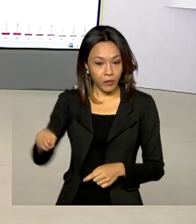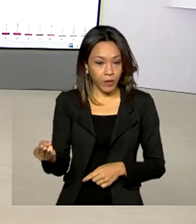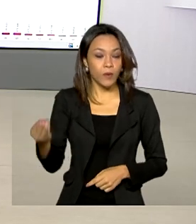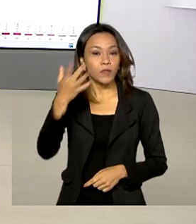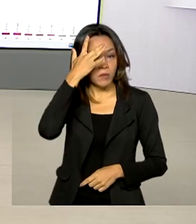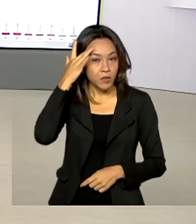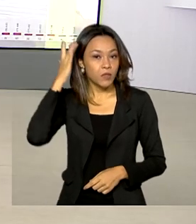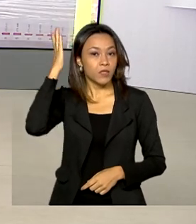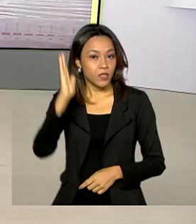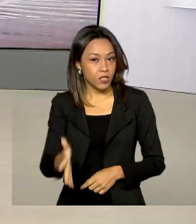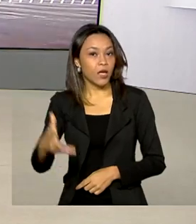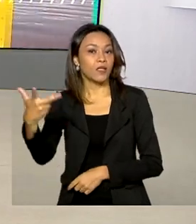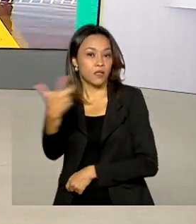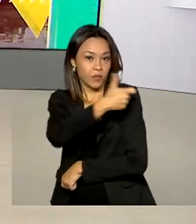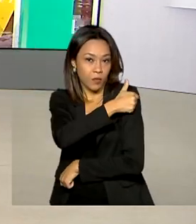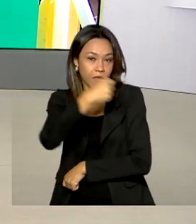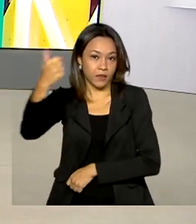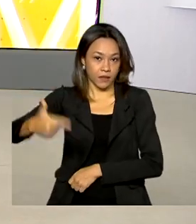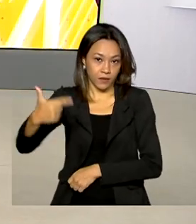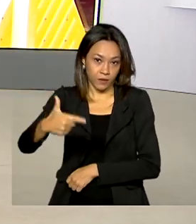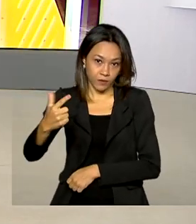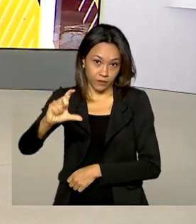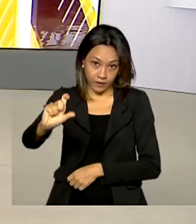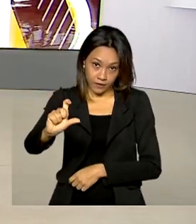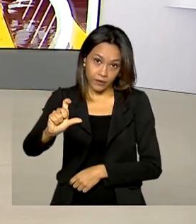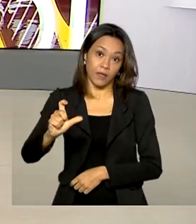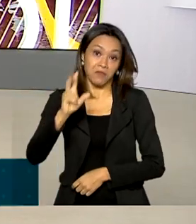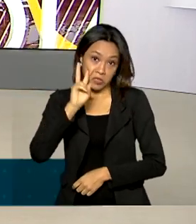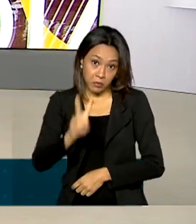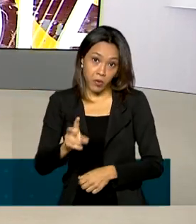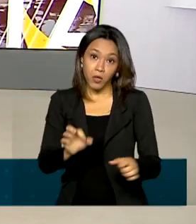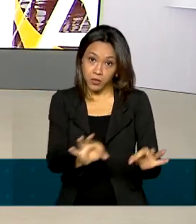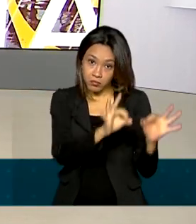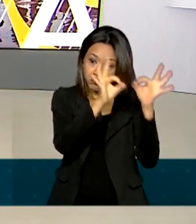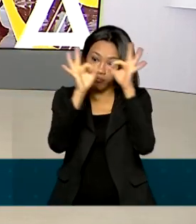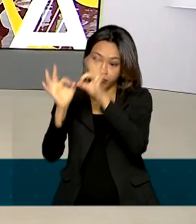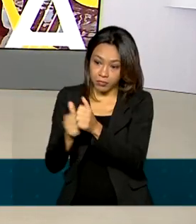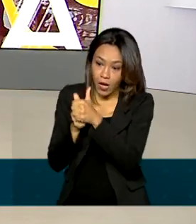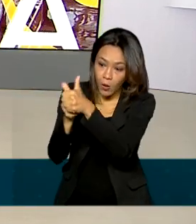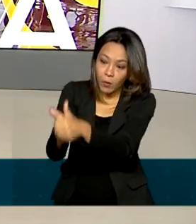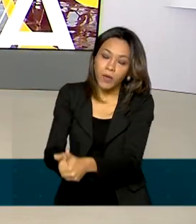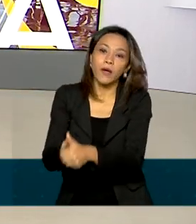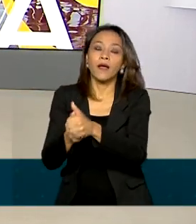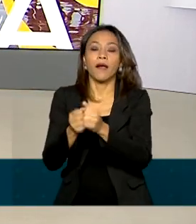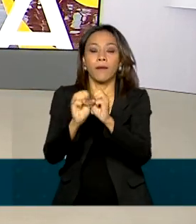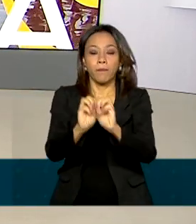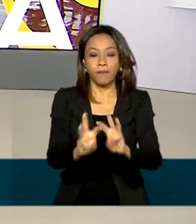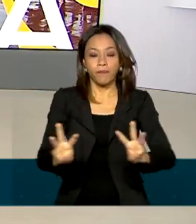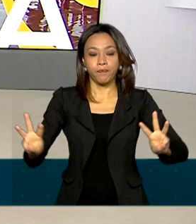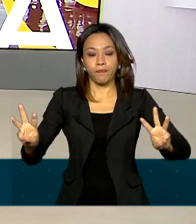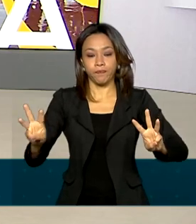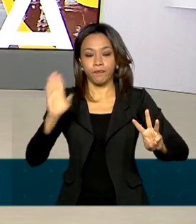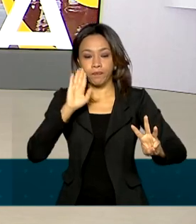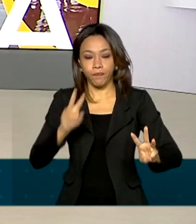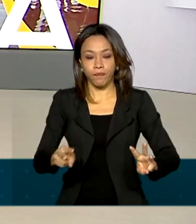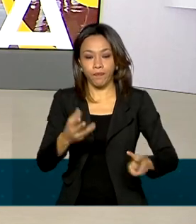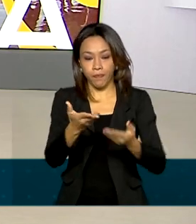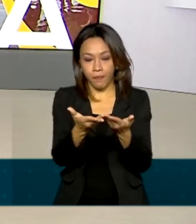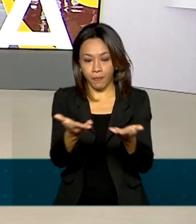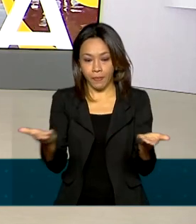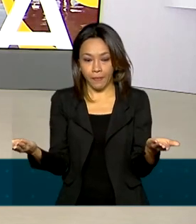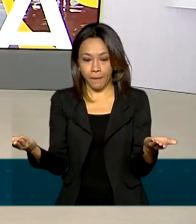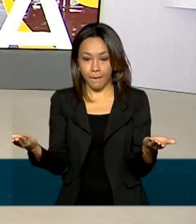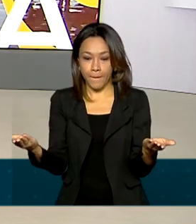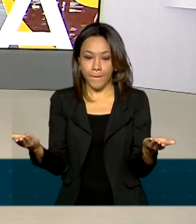pessoas que já tomaram essa segunda dose. E esses números você pode acompanhar pelo site localizassus.saude